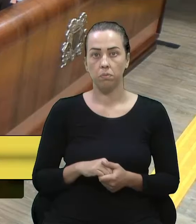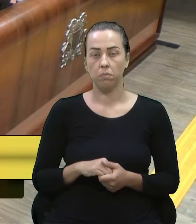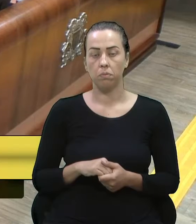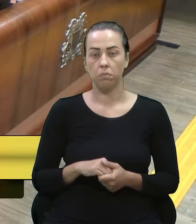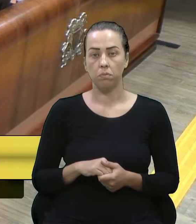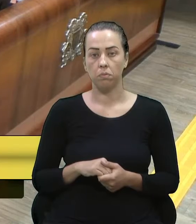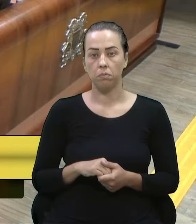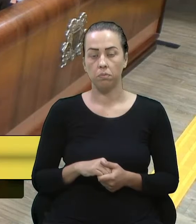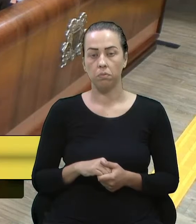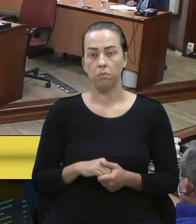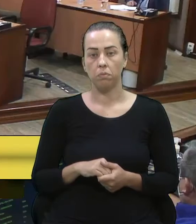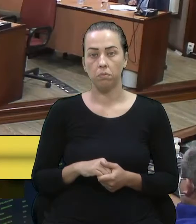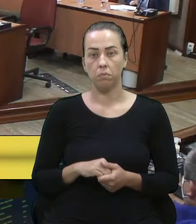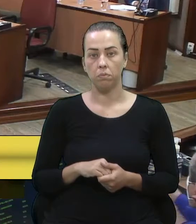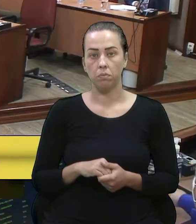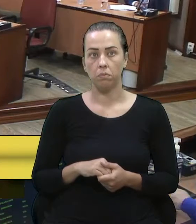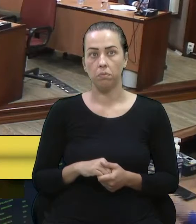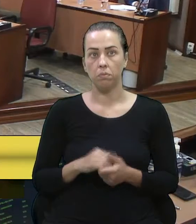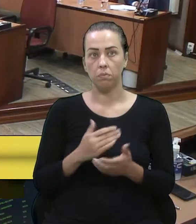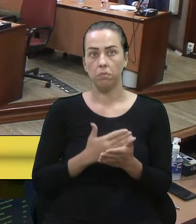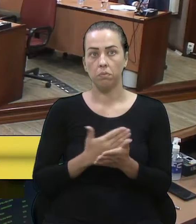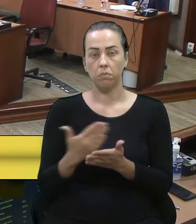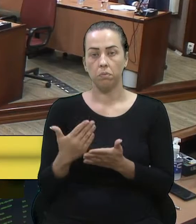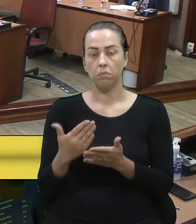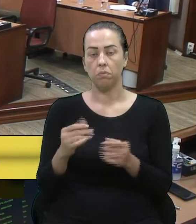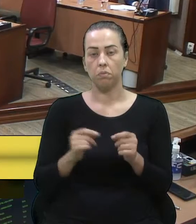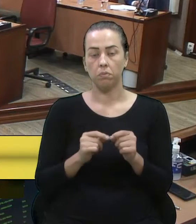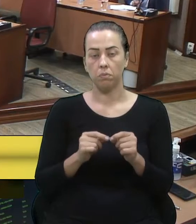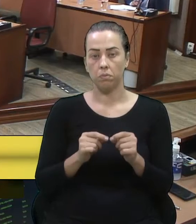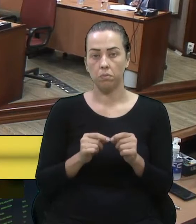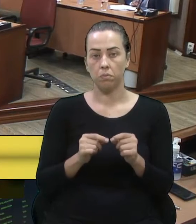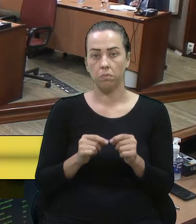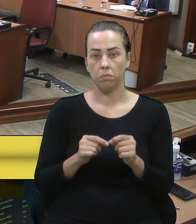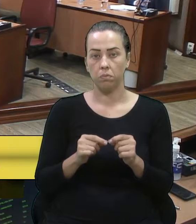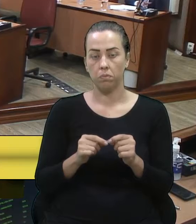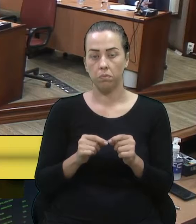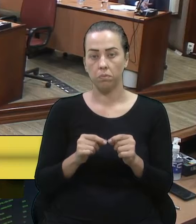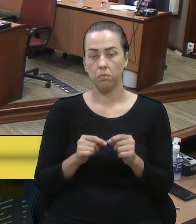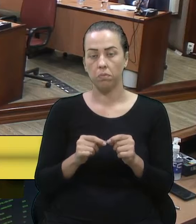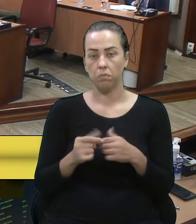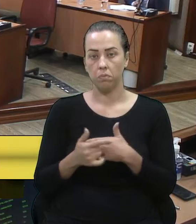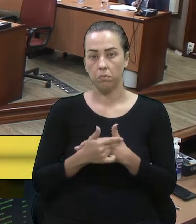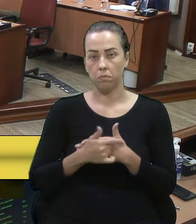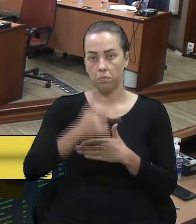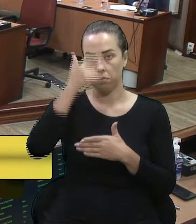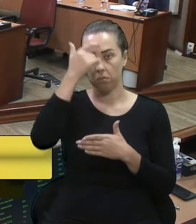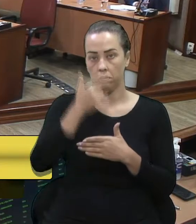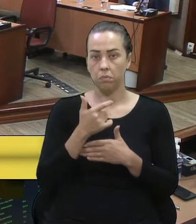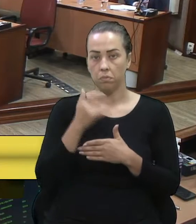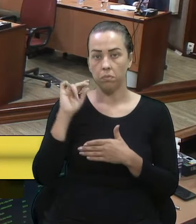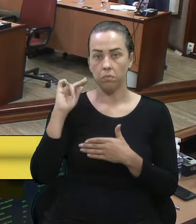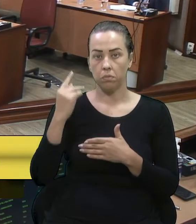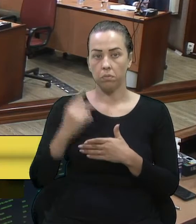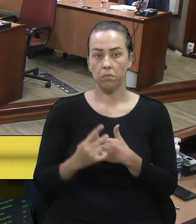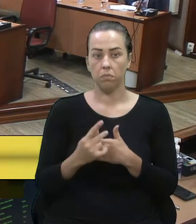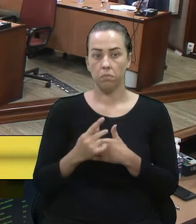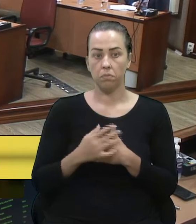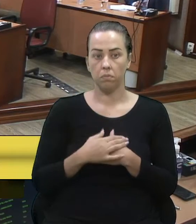Então, eu quero começar aqui, fazendo minha função de historiador,